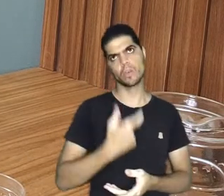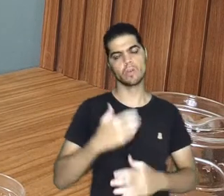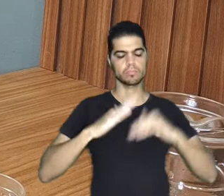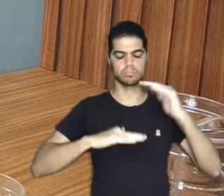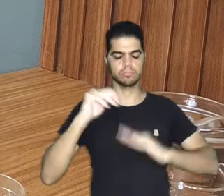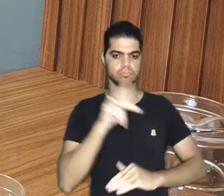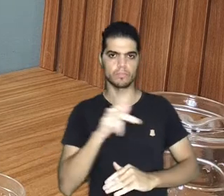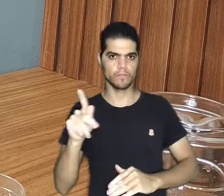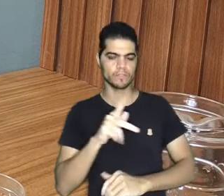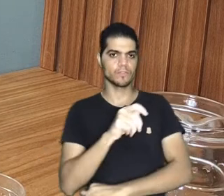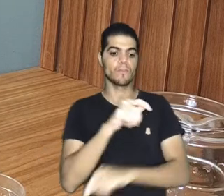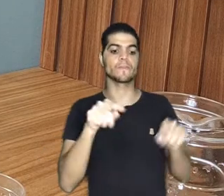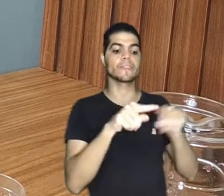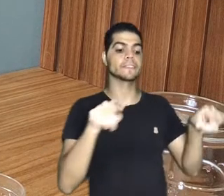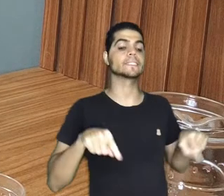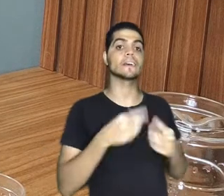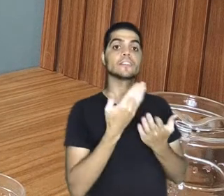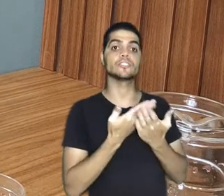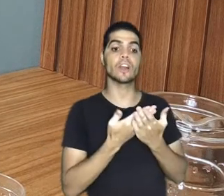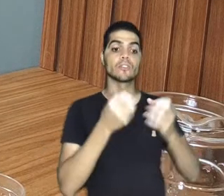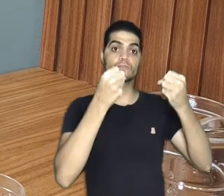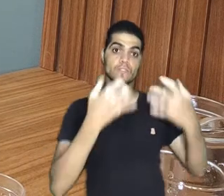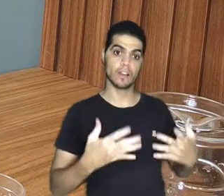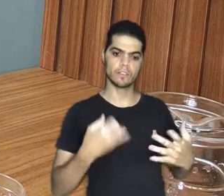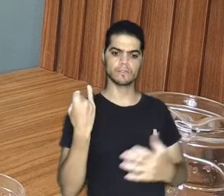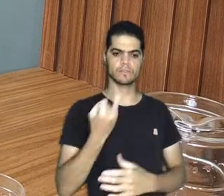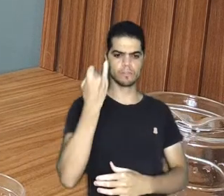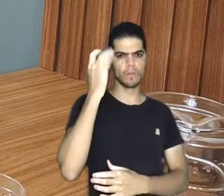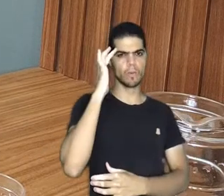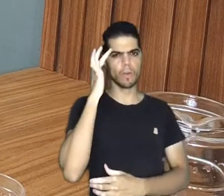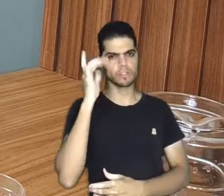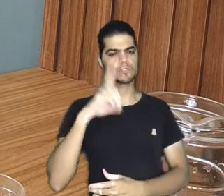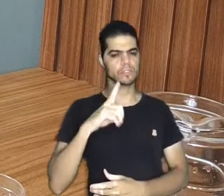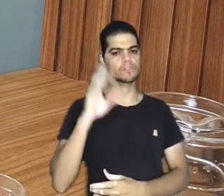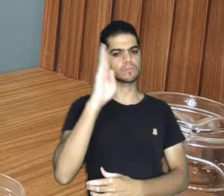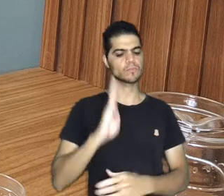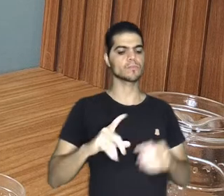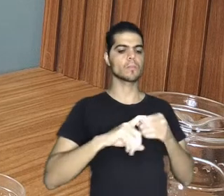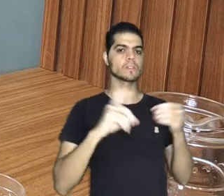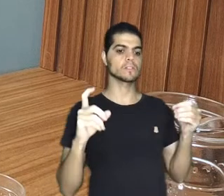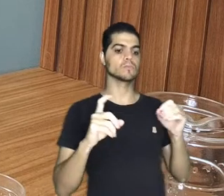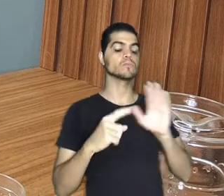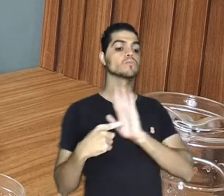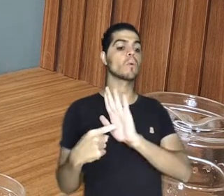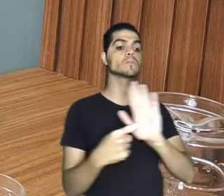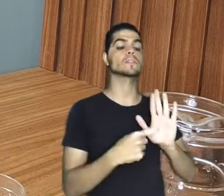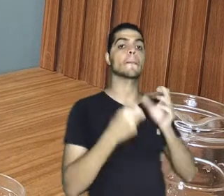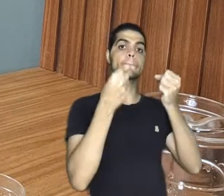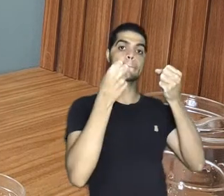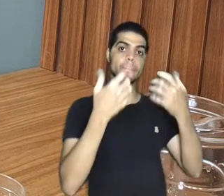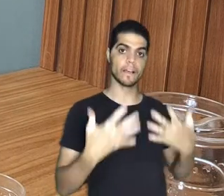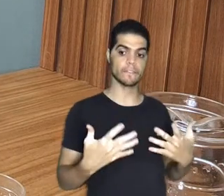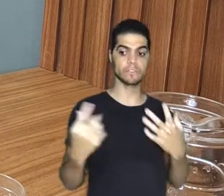discutir o processo de independência, eu acho super importante demonstrar para eles os